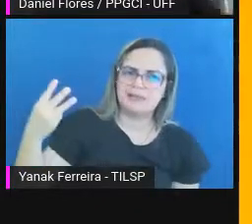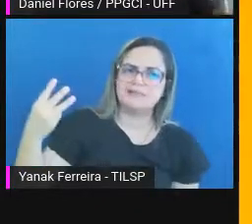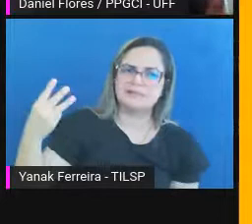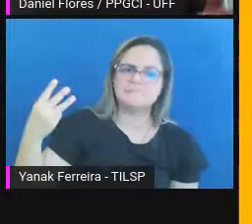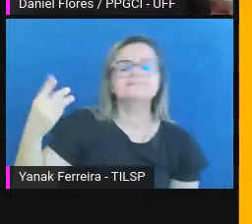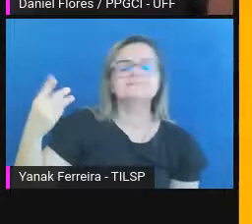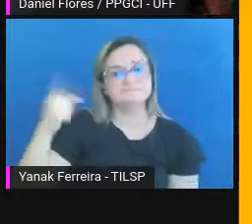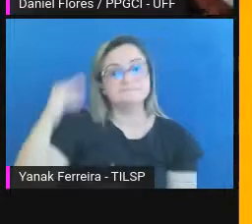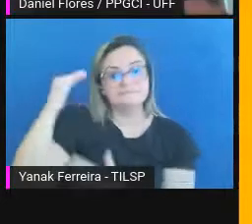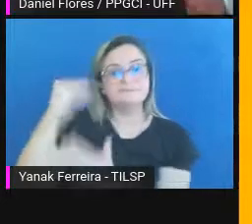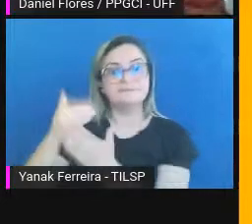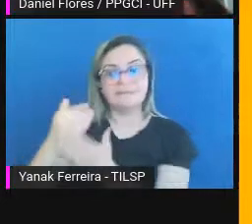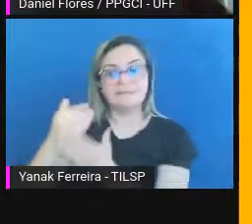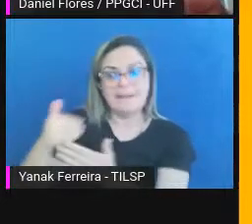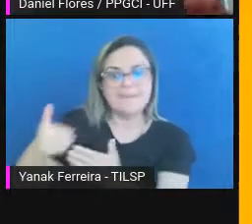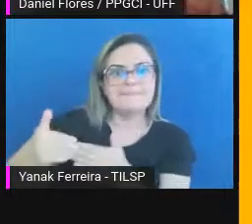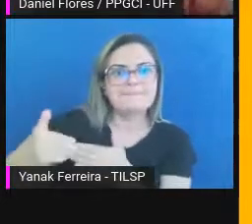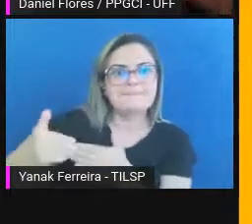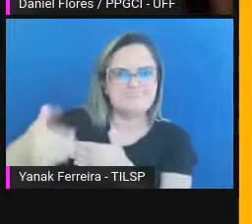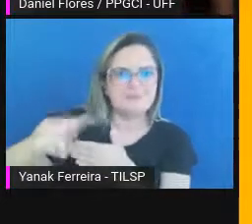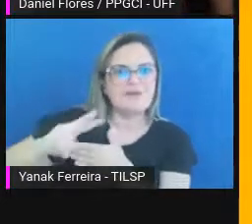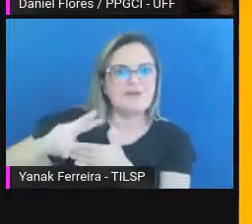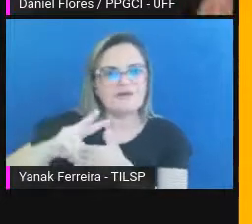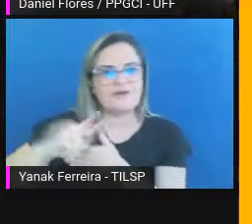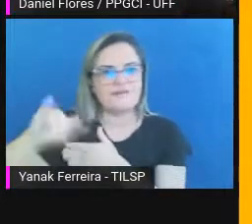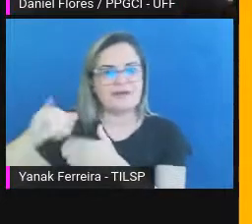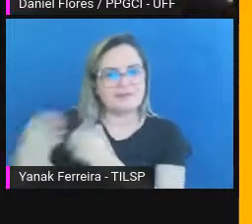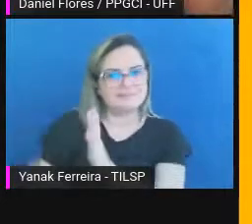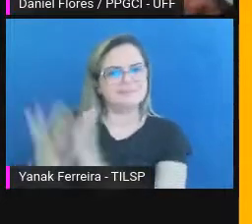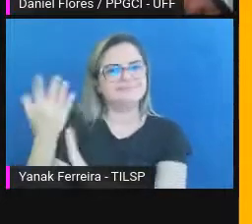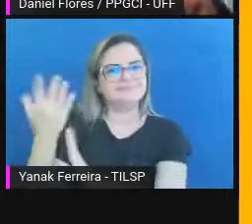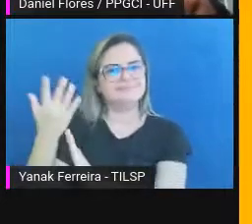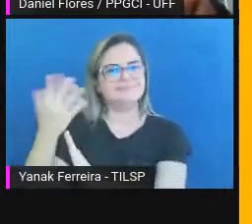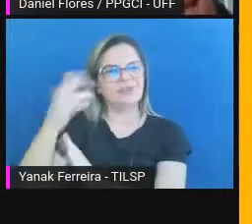14721, somente que eu imagino que será 2023.